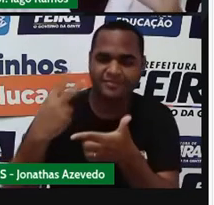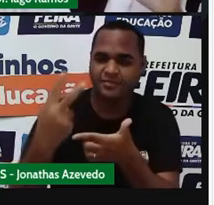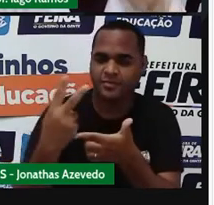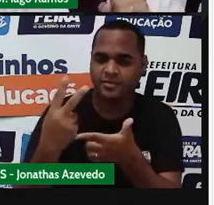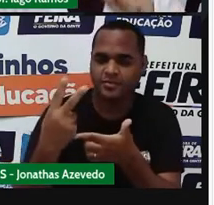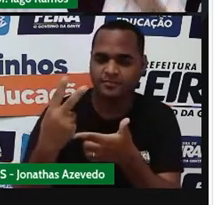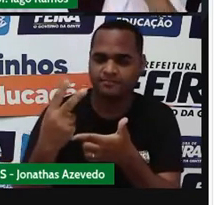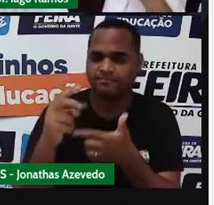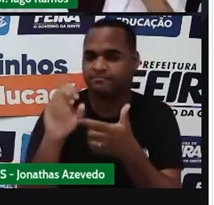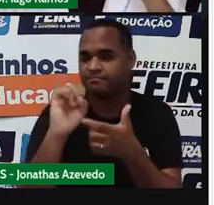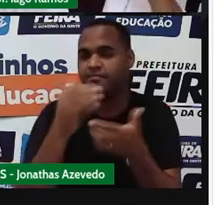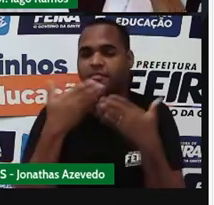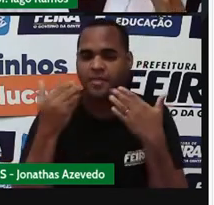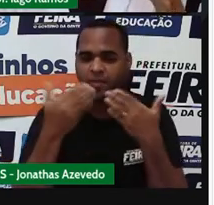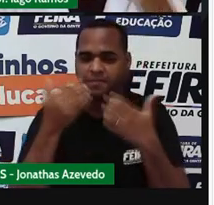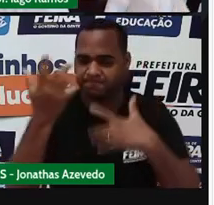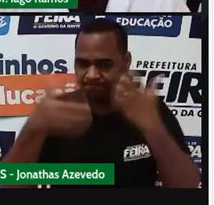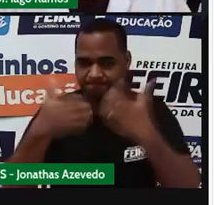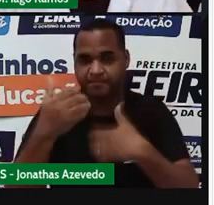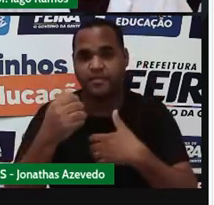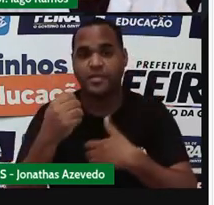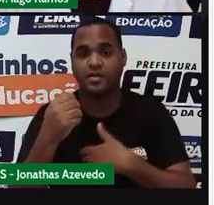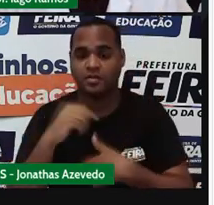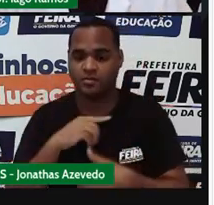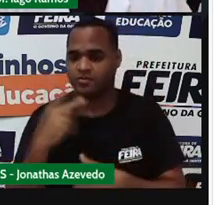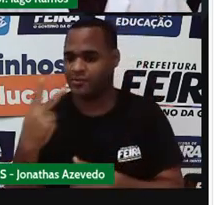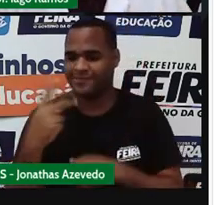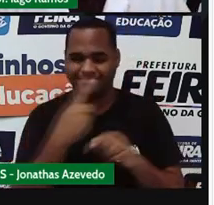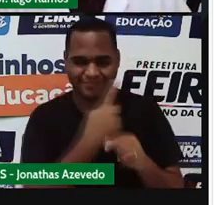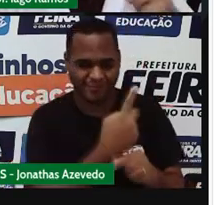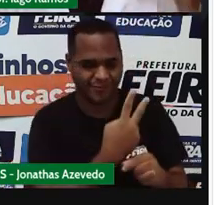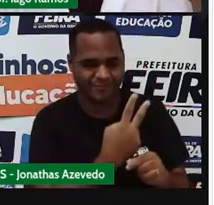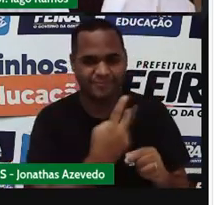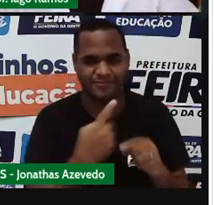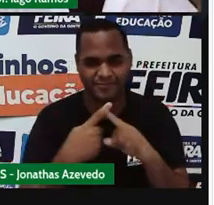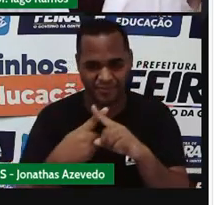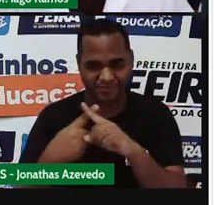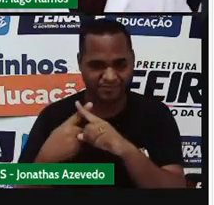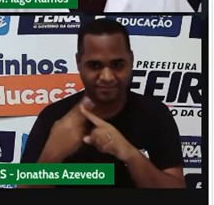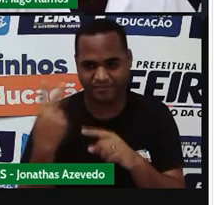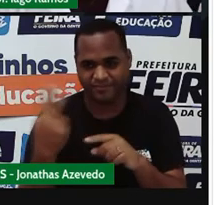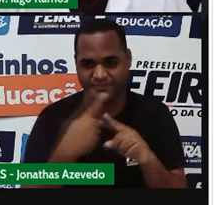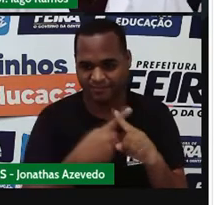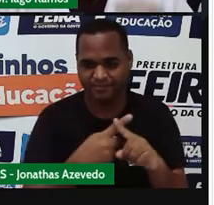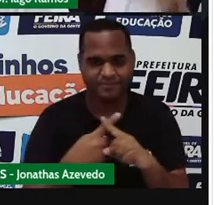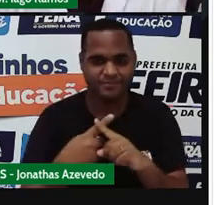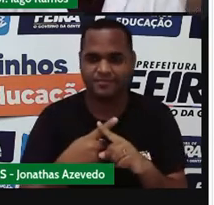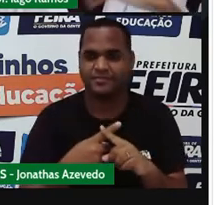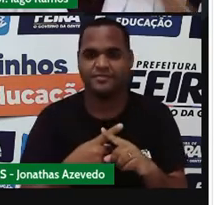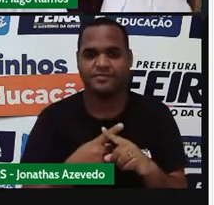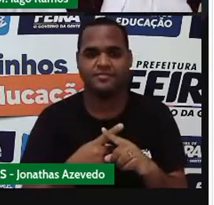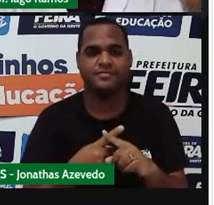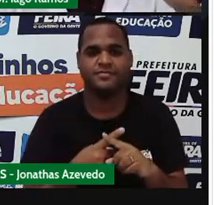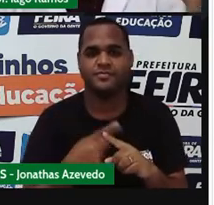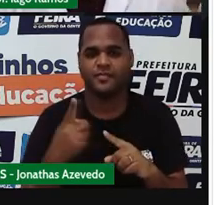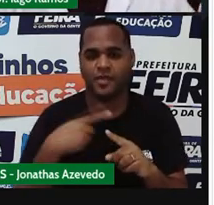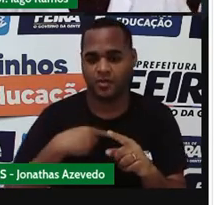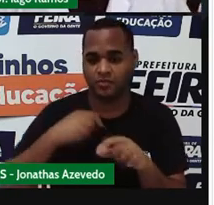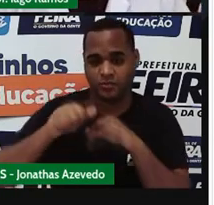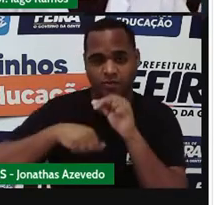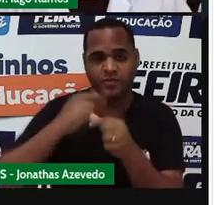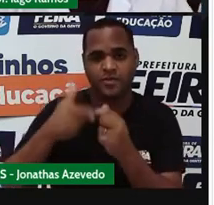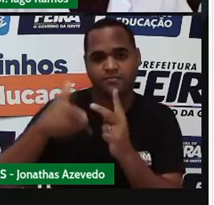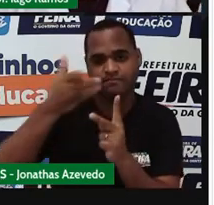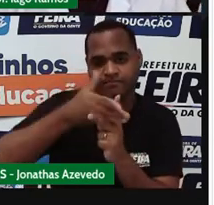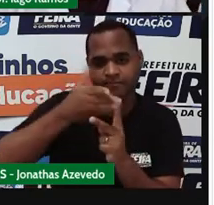Deixa eu melhorar. Se eu tenho dois pezinhos de x e quero dividir esses dois pezinhos de x para mim e para o Jonatas que está